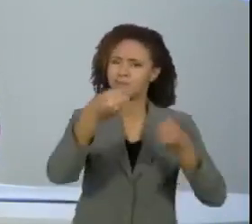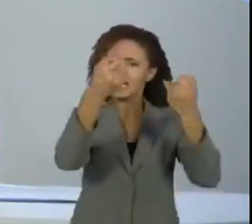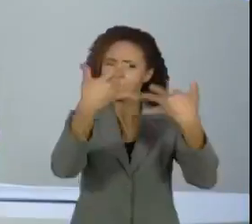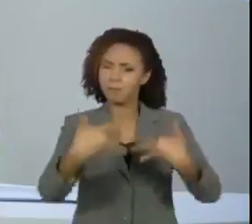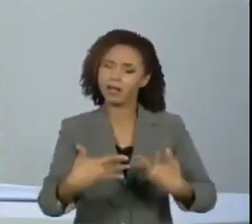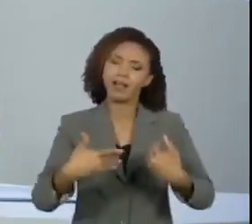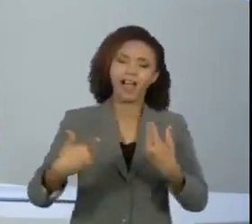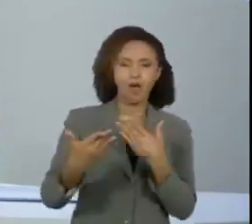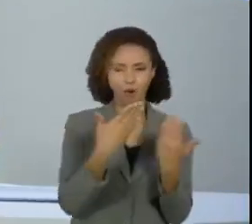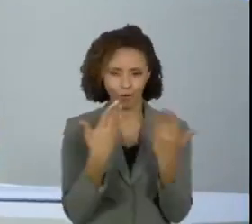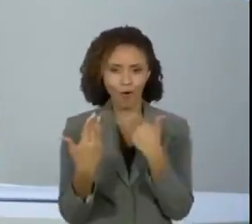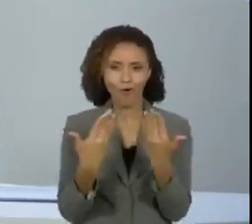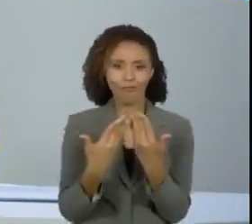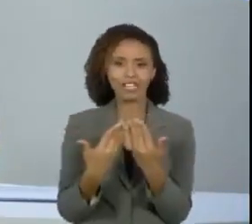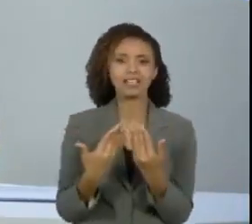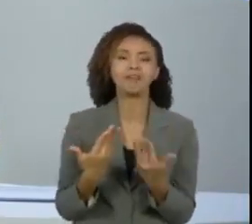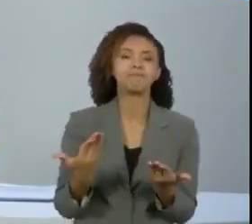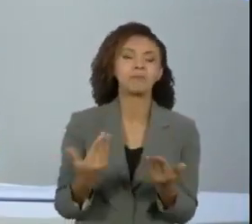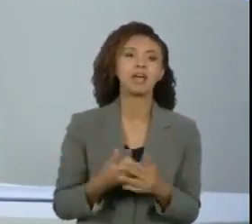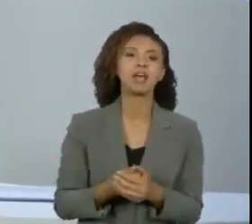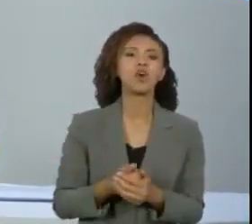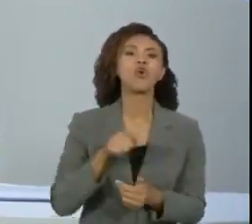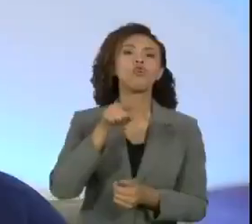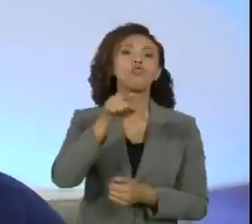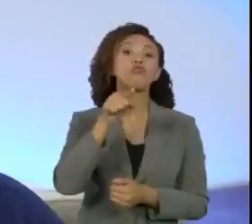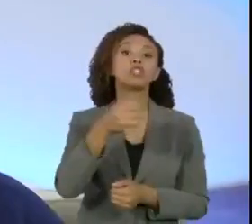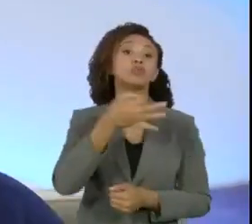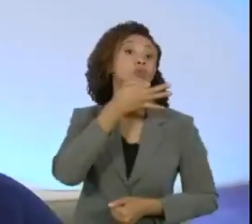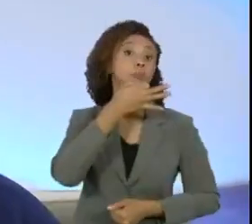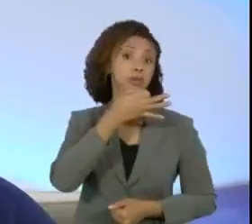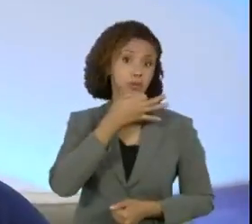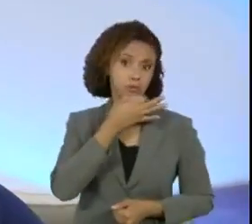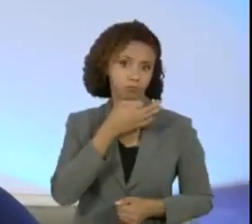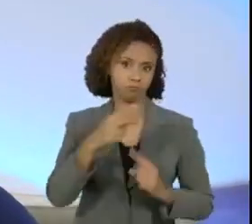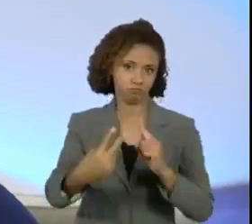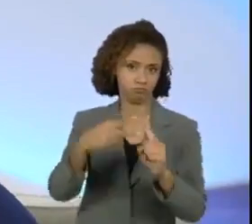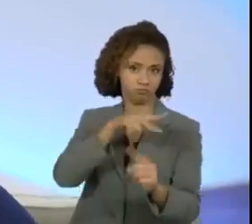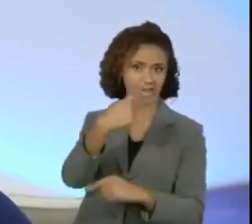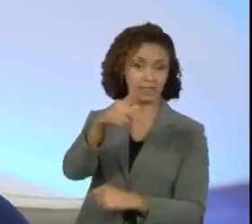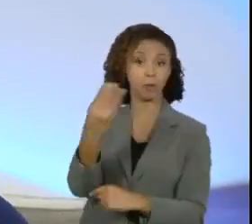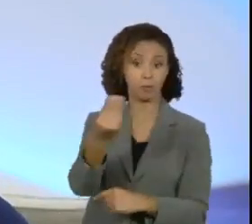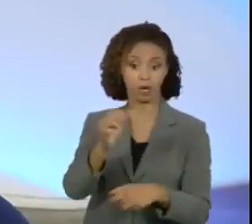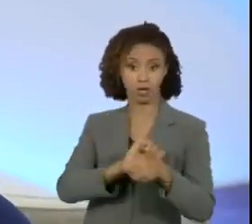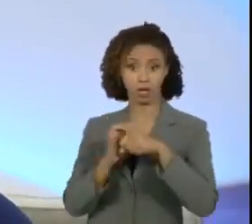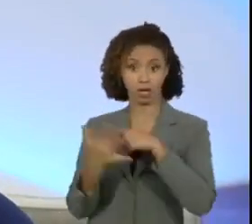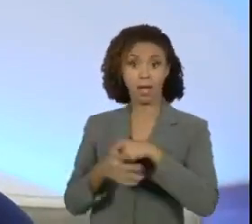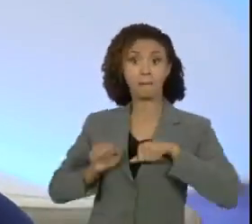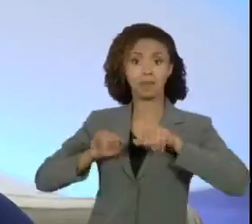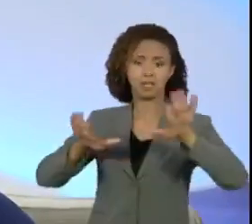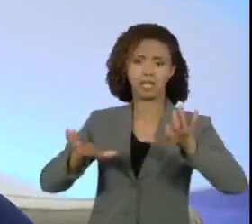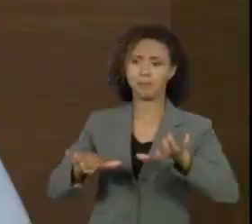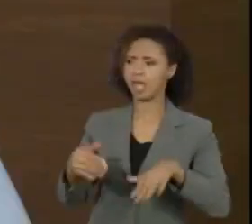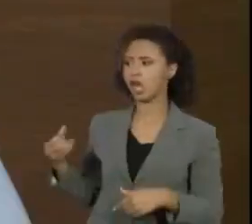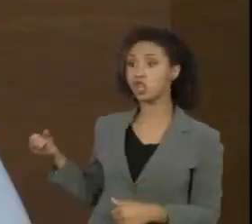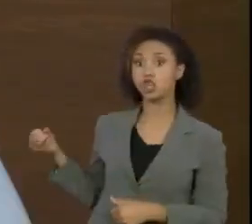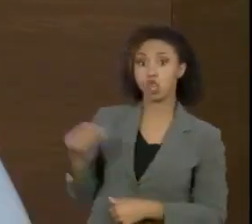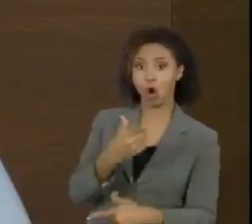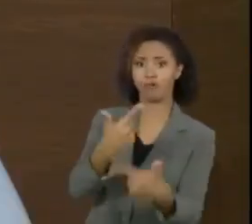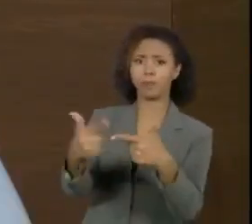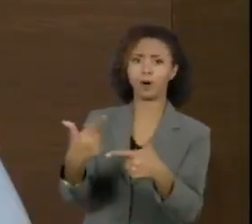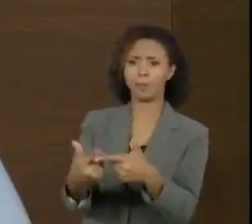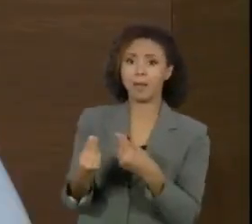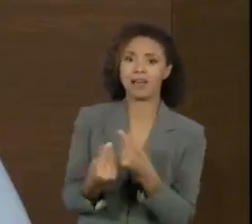e conversasse um pouco com a gente sobre isso. Como é que você vê? Porque a pandemia não trouxe nenhum problema novo, mas ela nos